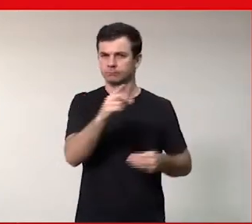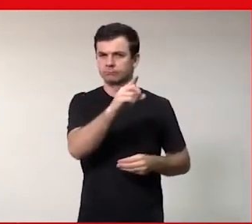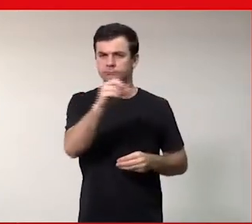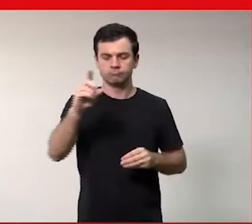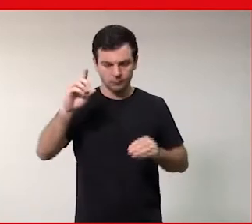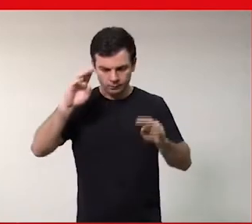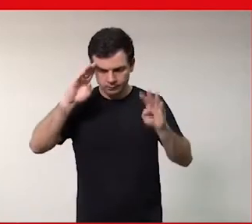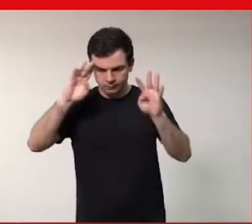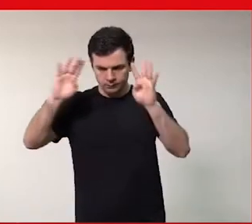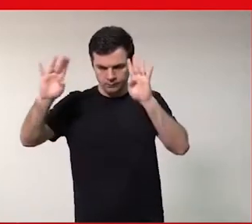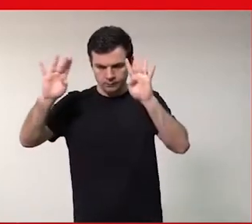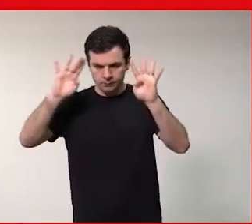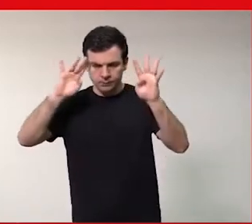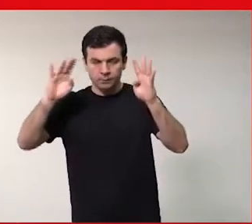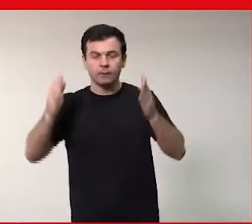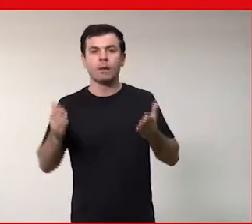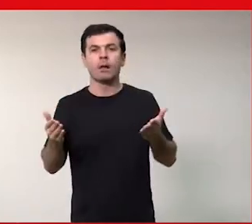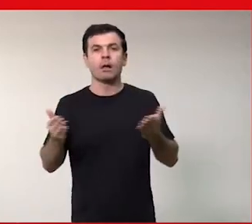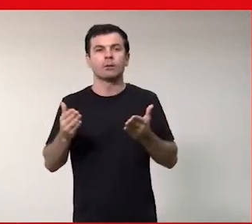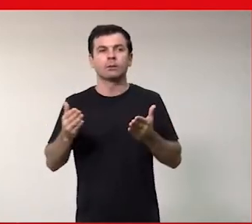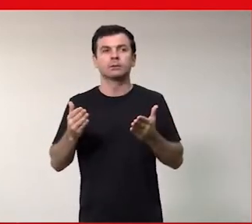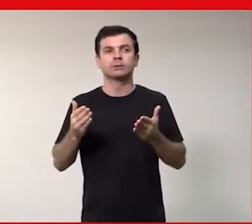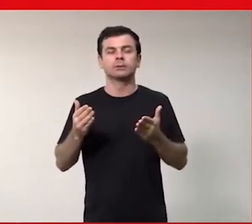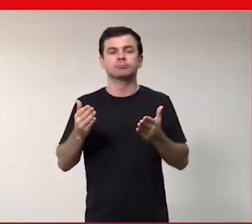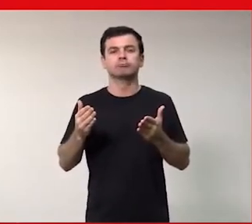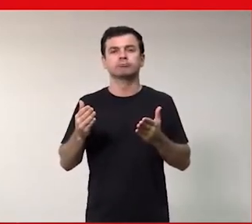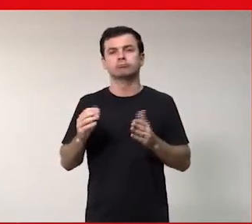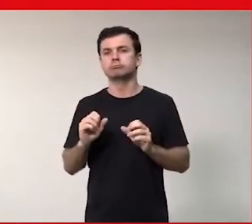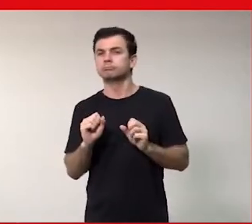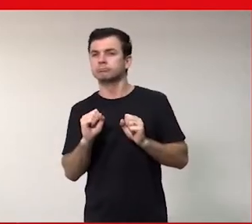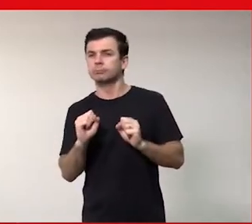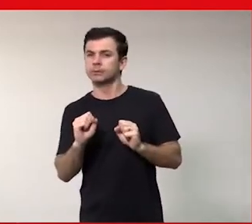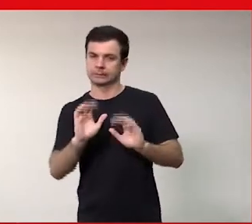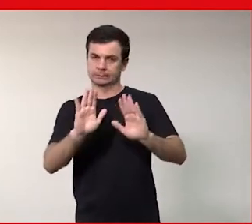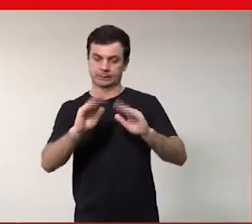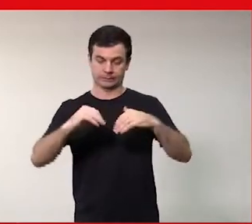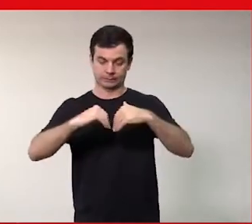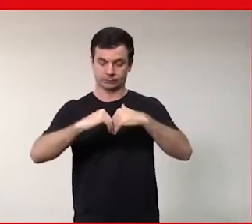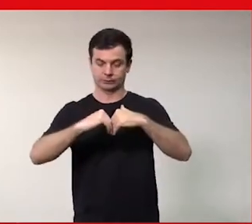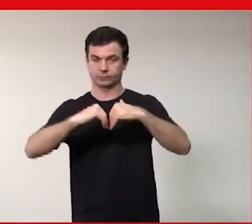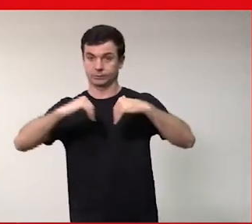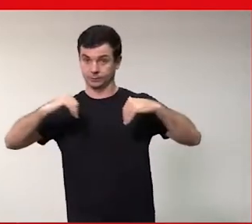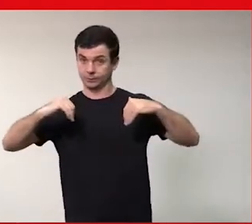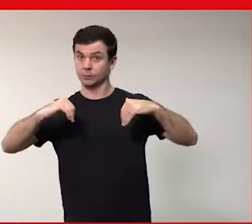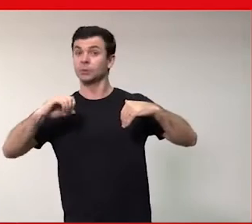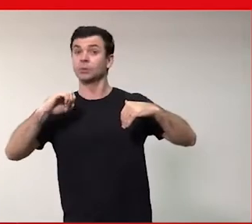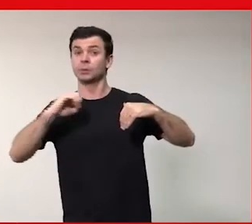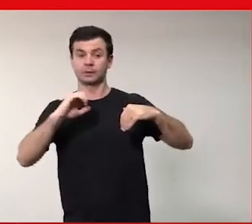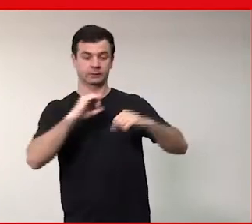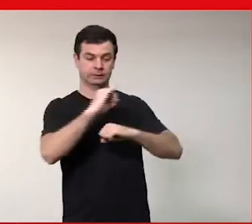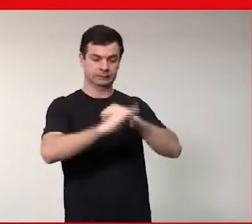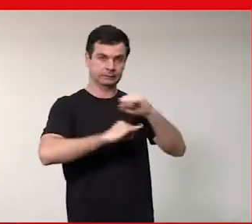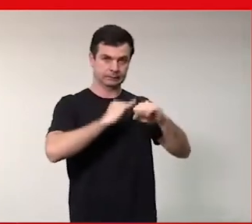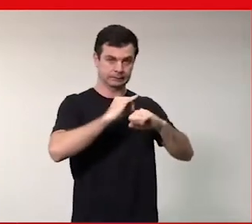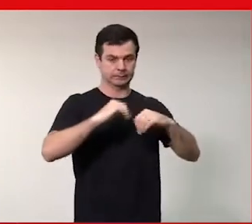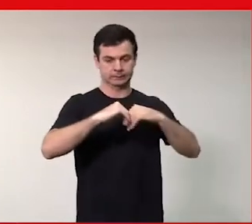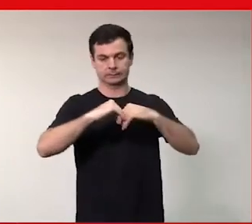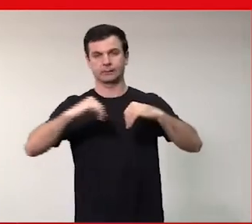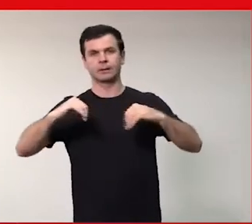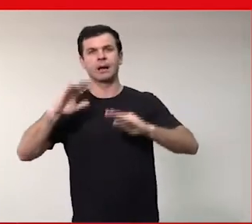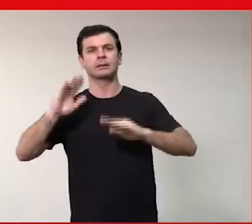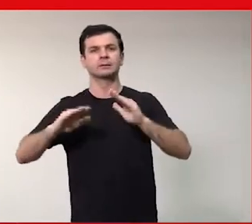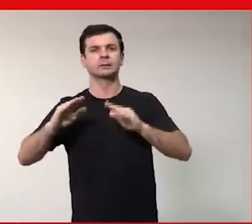eu acho que eu queria concentrar essa fala dividindo, na verdade, quando a gente fala de internet, a gente fala de gerações que moveram muito